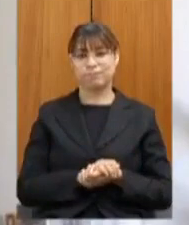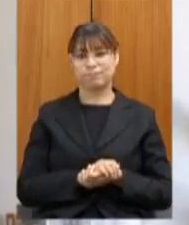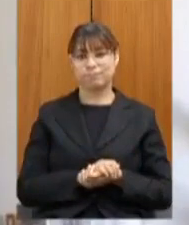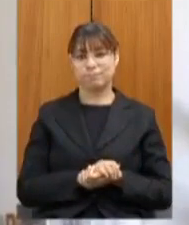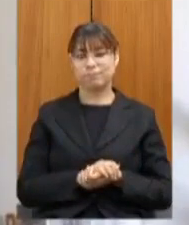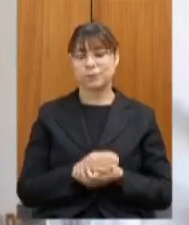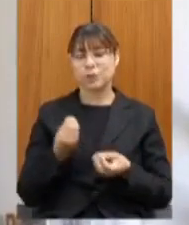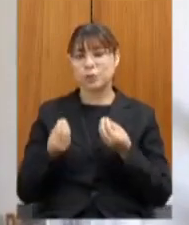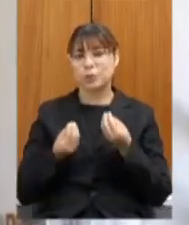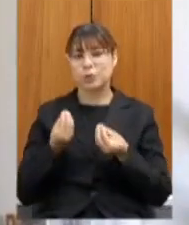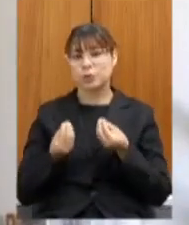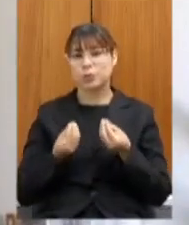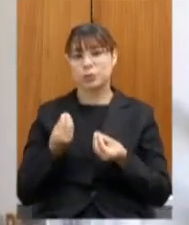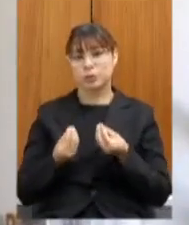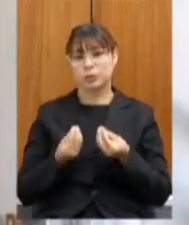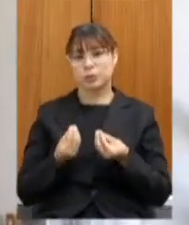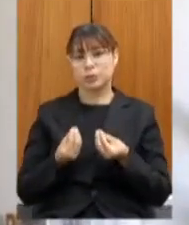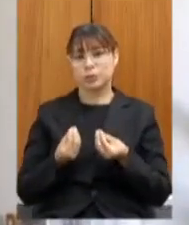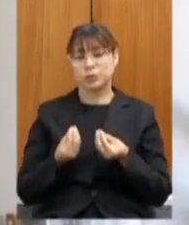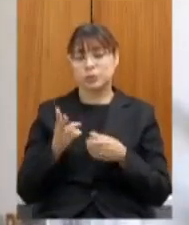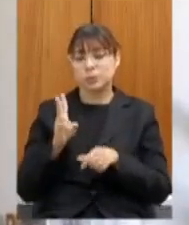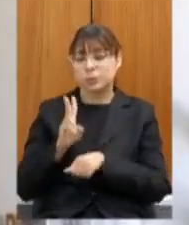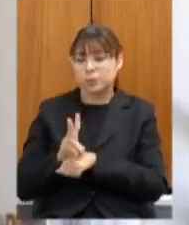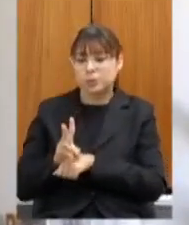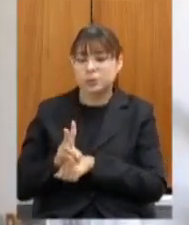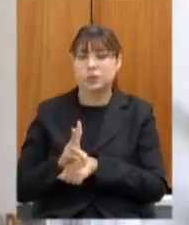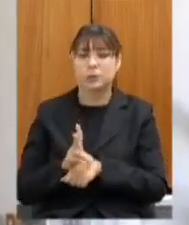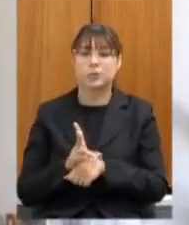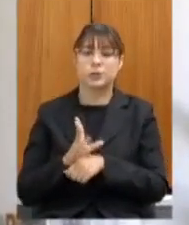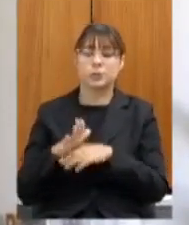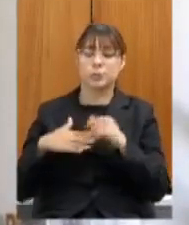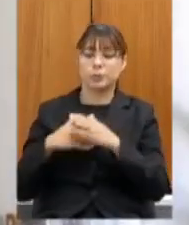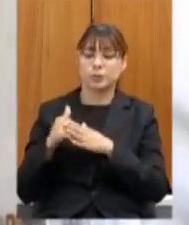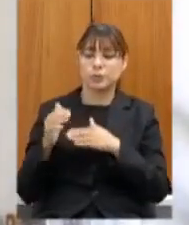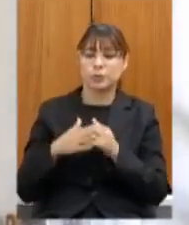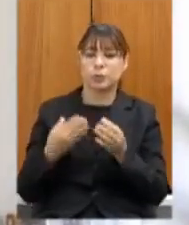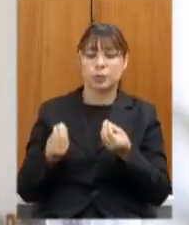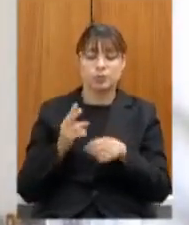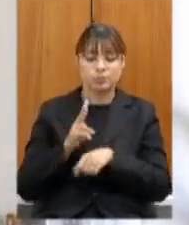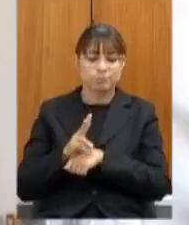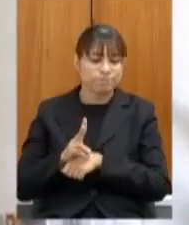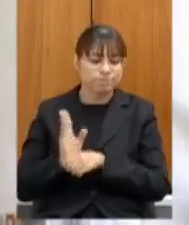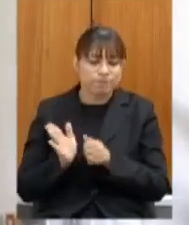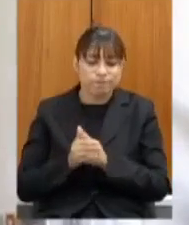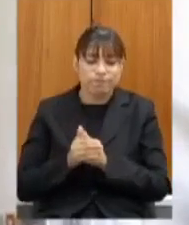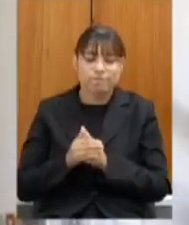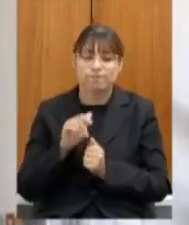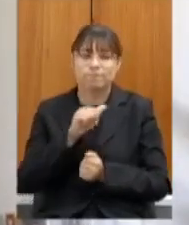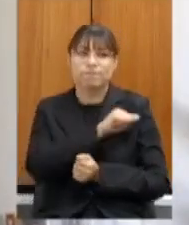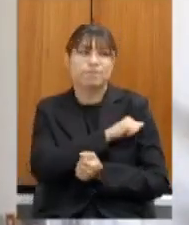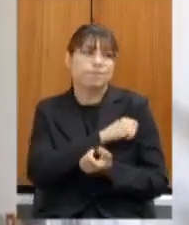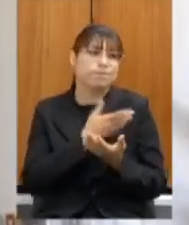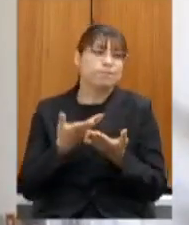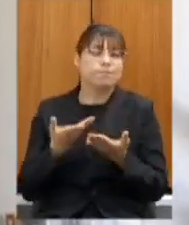preservar as pessoas como preservar o profissional como preservar o aluno e como